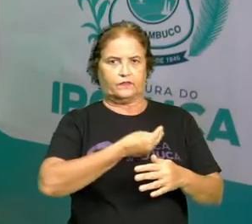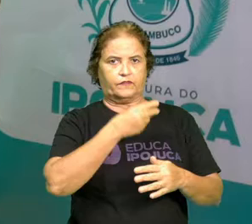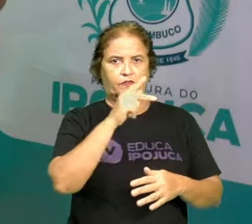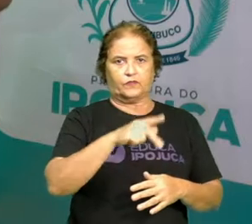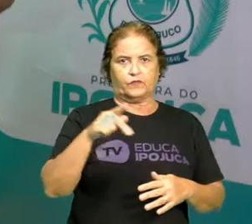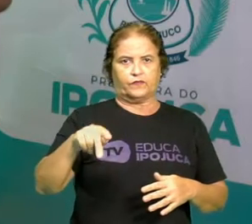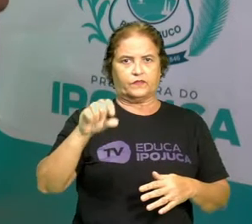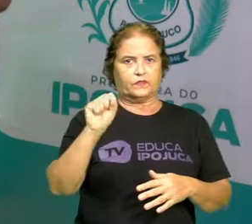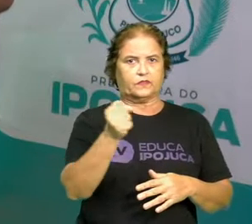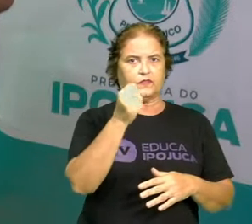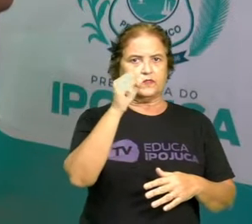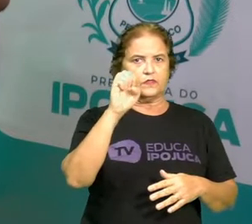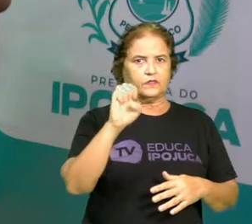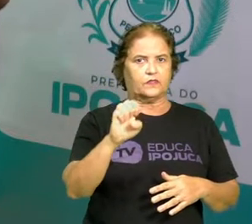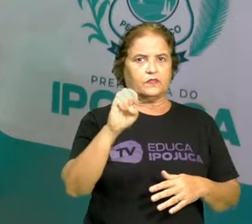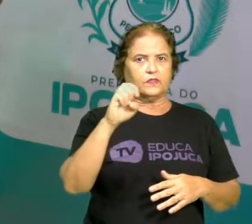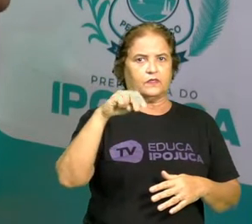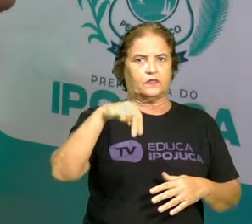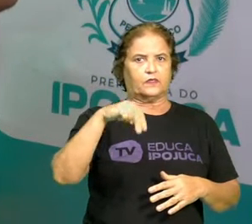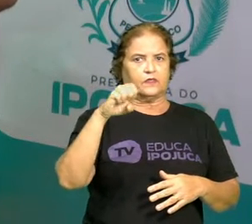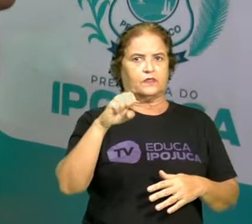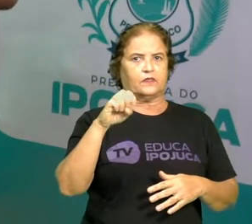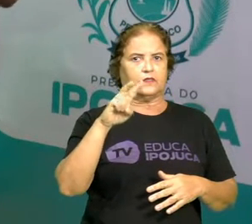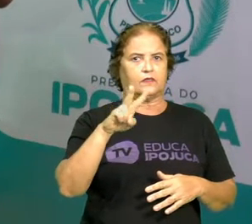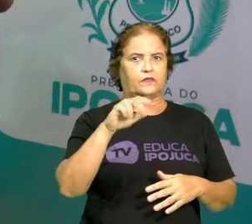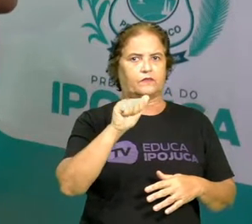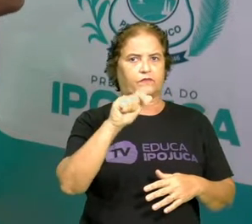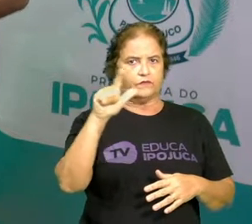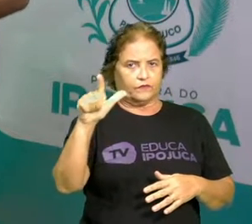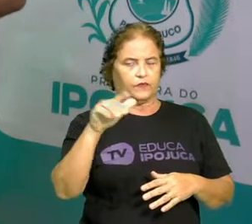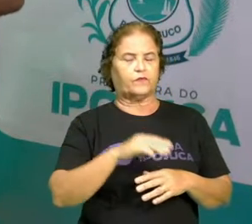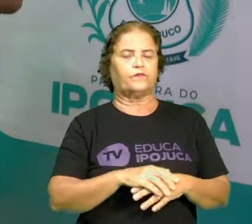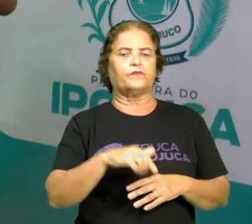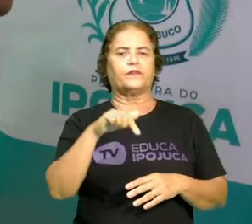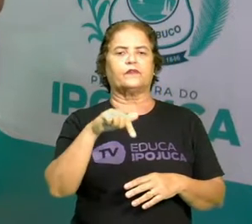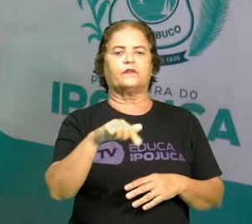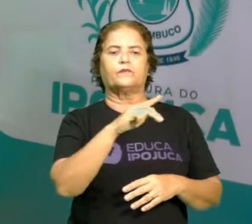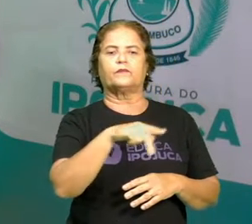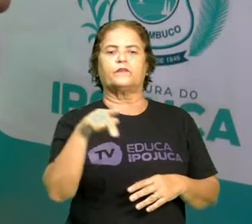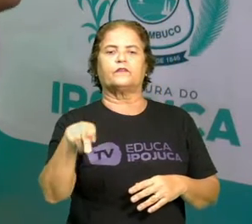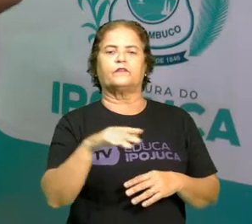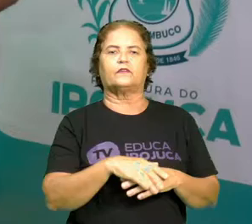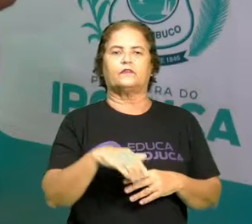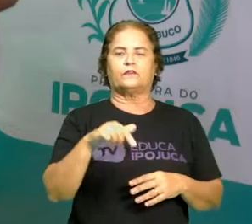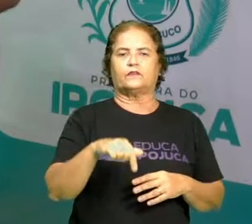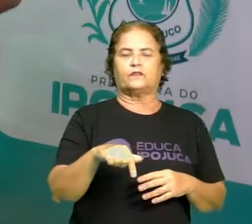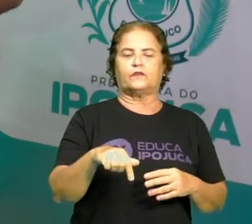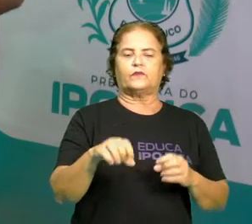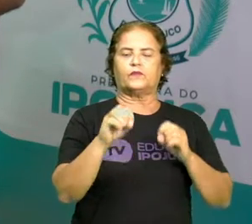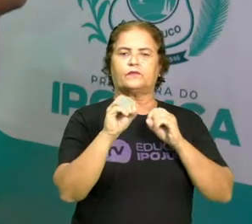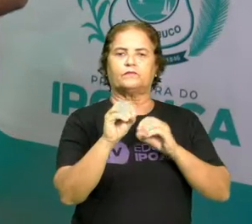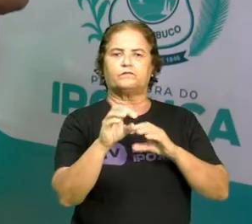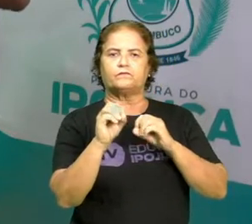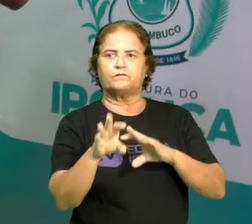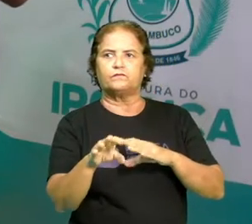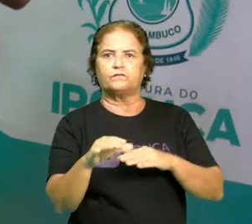Sou eu que estou aqui para trazer para vocês esse ensinamento a respeito das fases da vida.